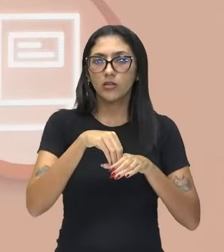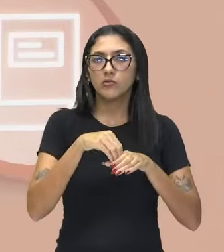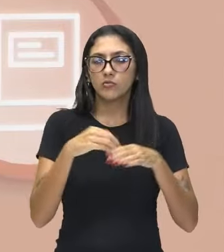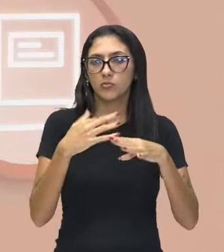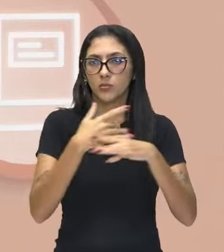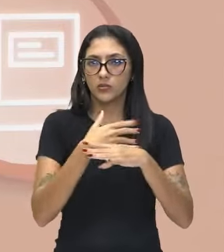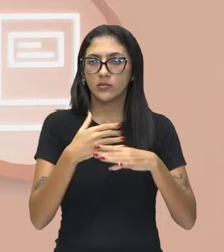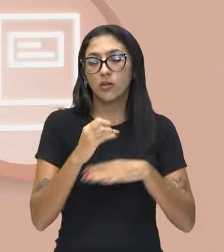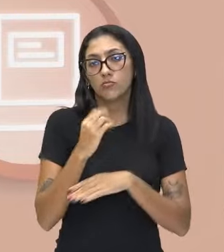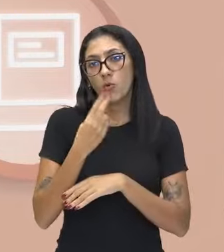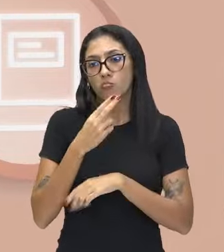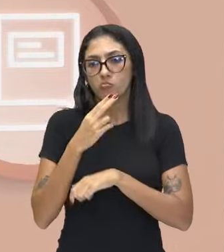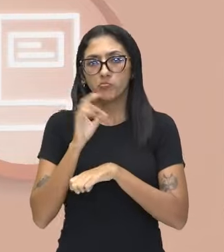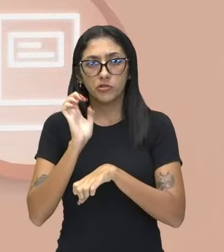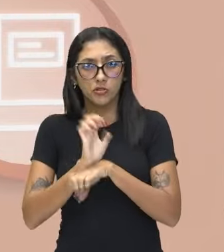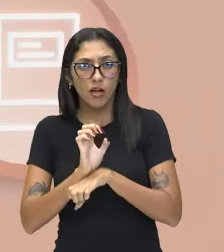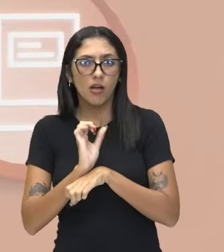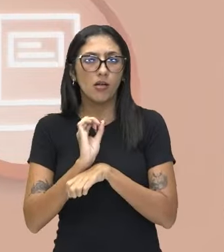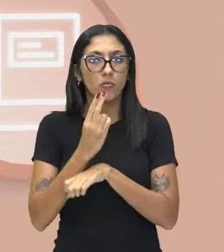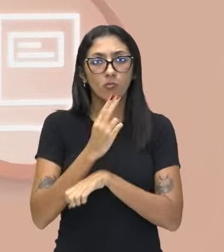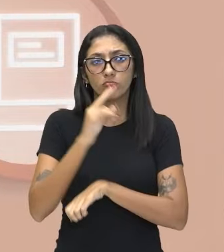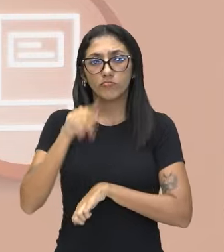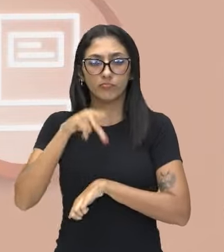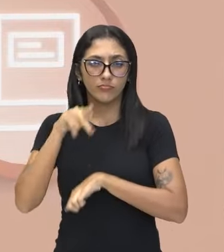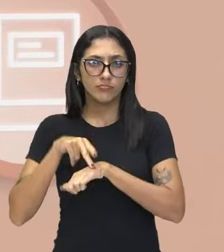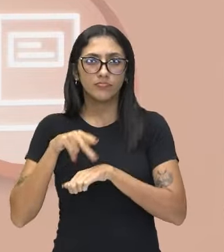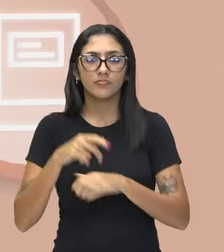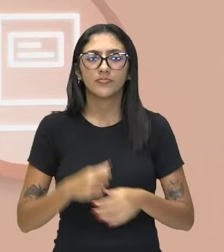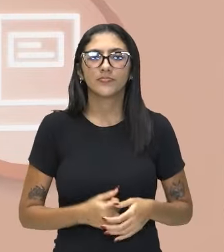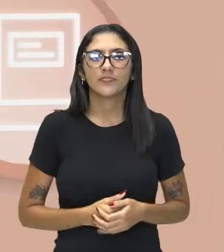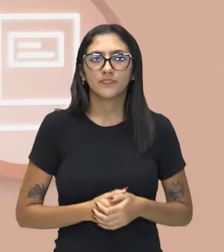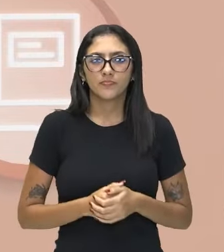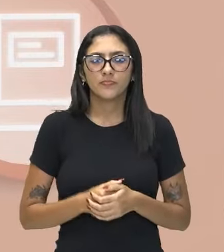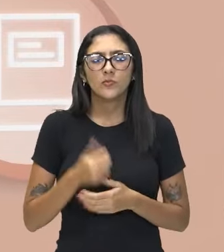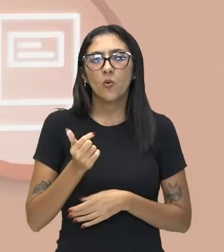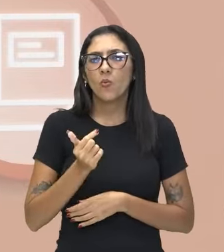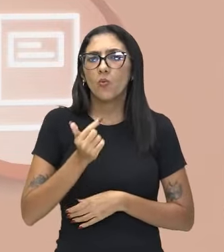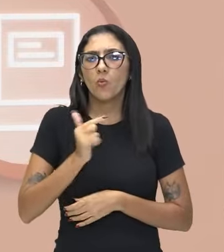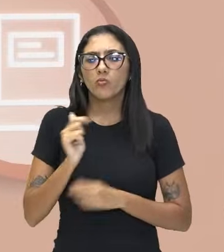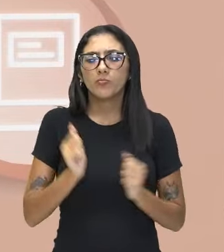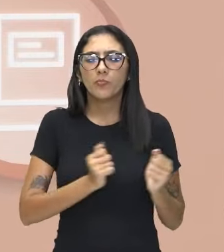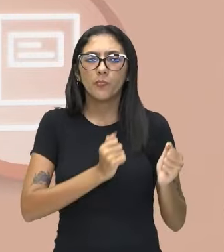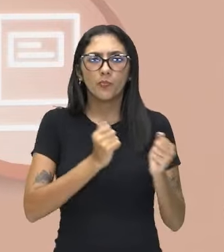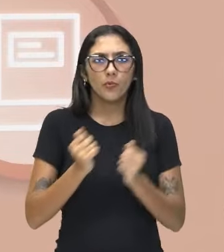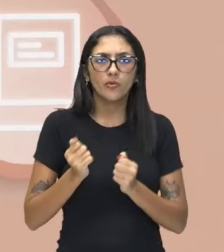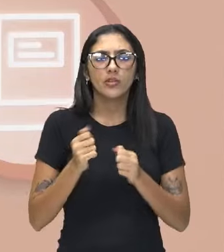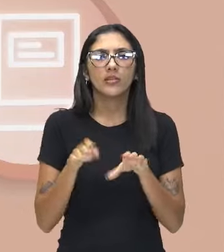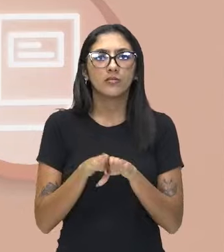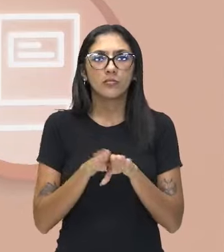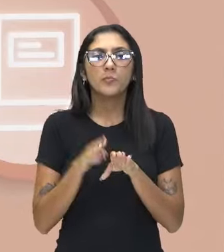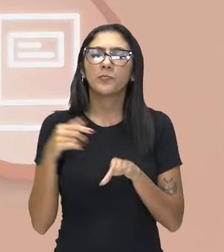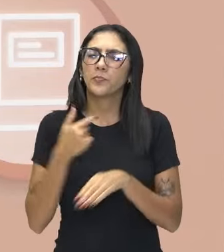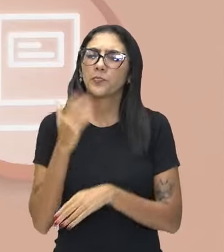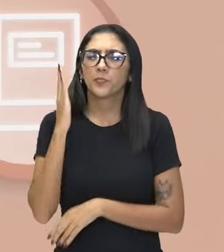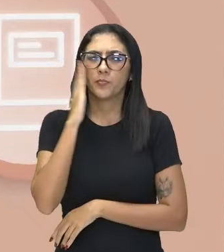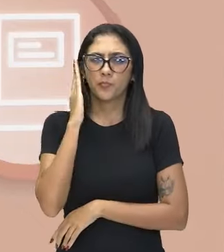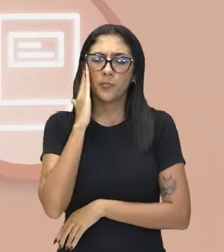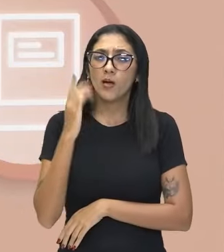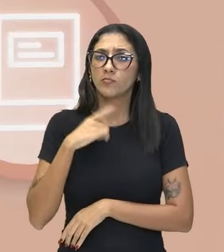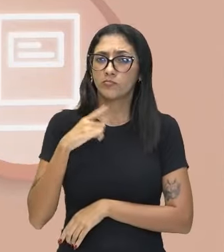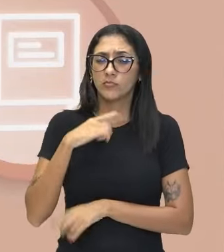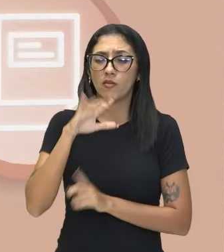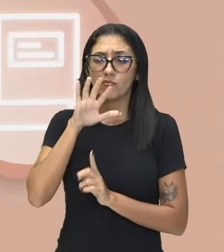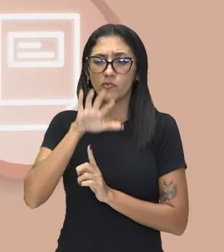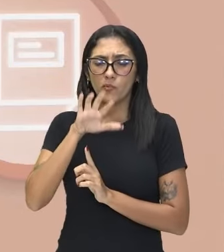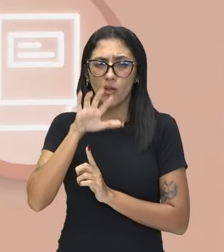Perfeito? Então, outro poder que também é muito forte e que a gente sabe que tem uma influência muito